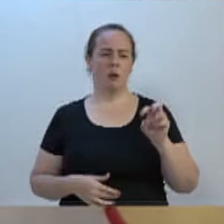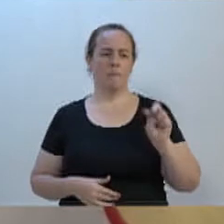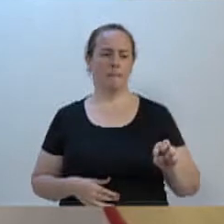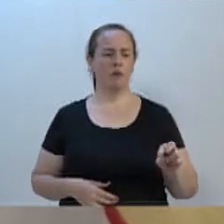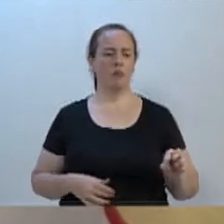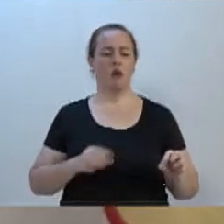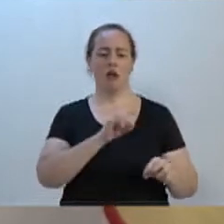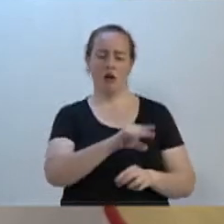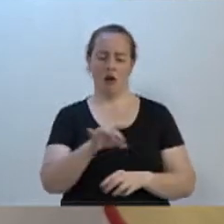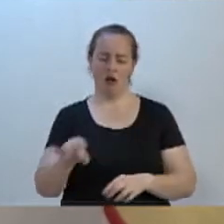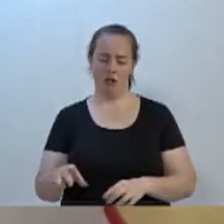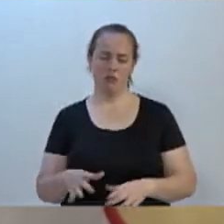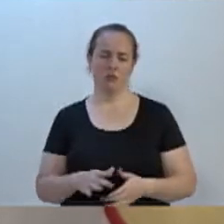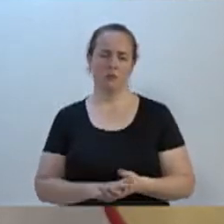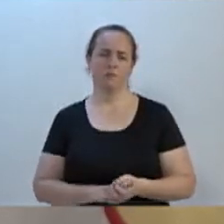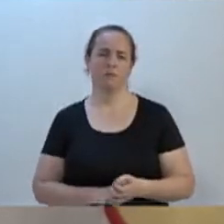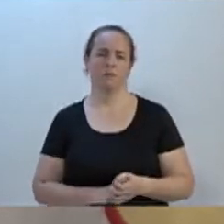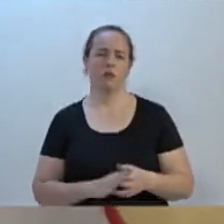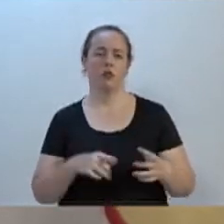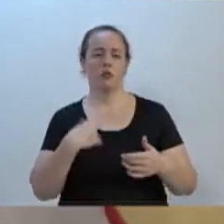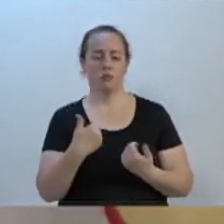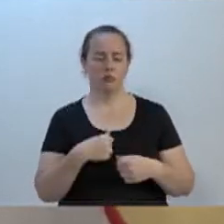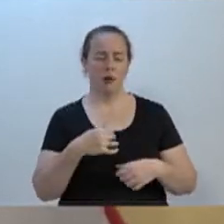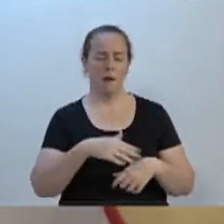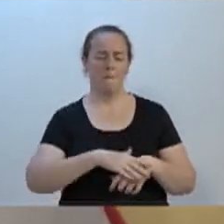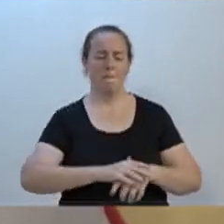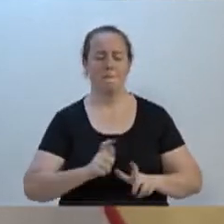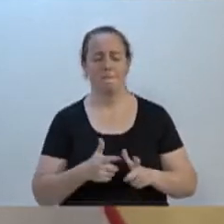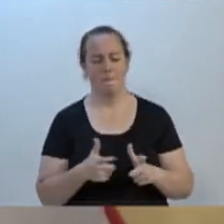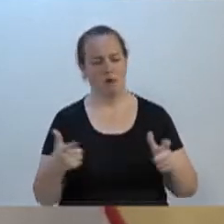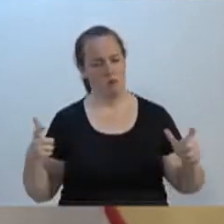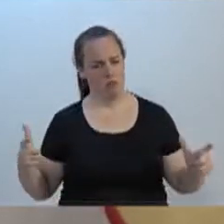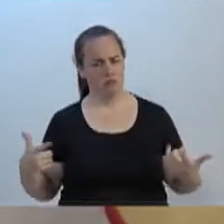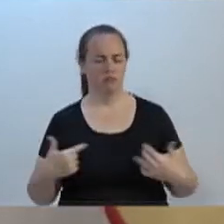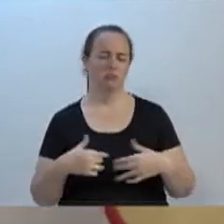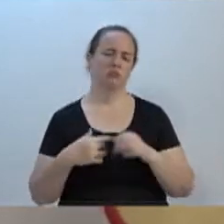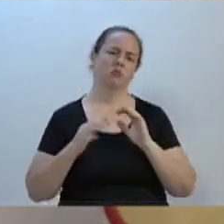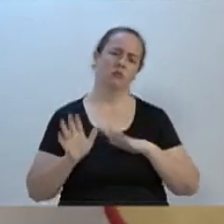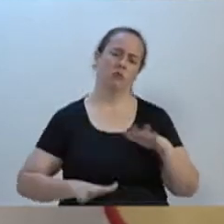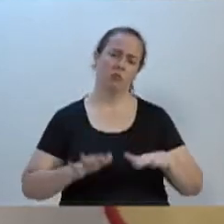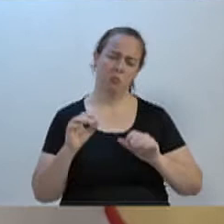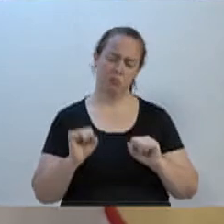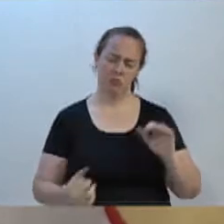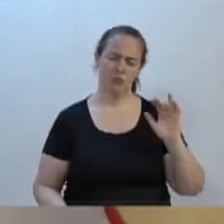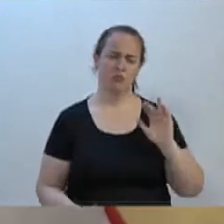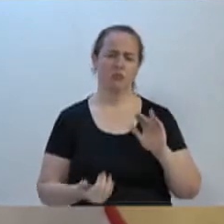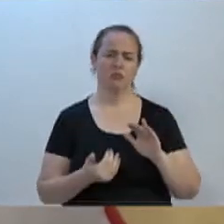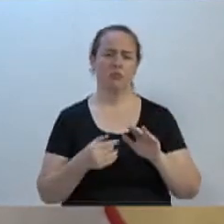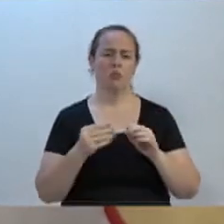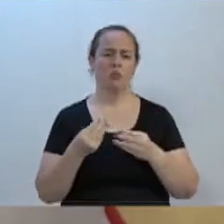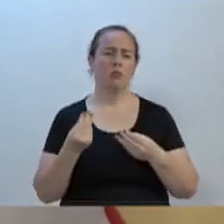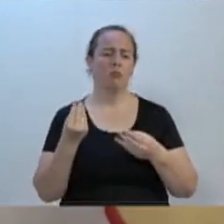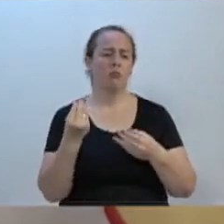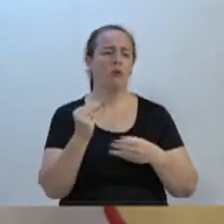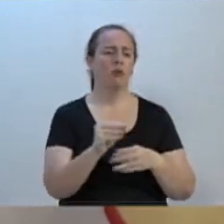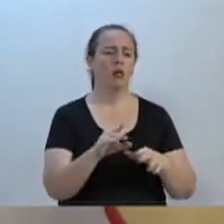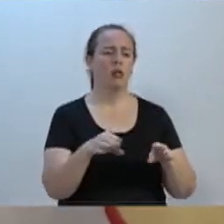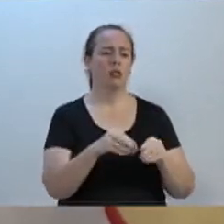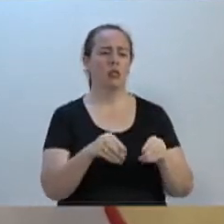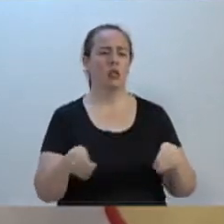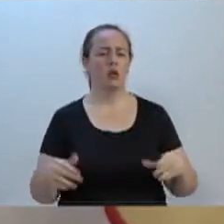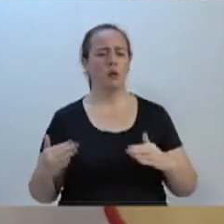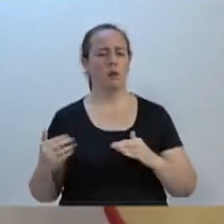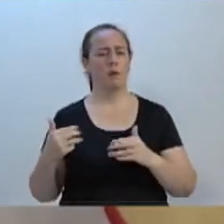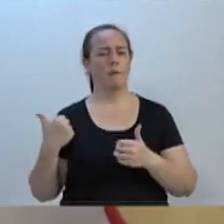cada um, se não estou equivocado. Nós precisamos de algo muito maior. Pode ser até mesmo colocado naquele terreno que é